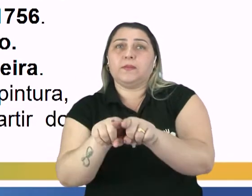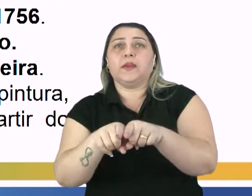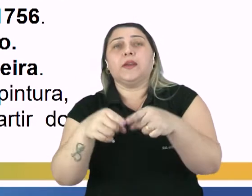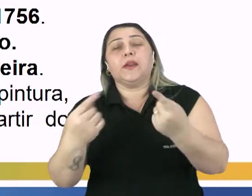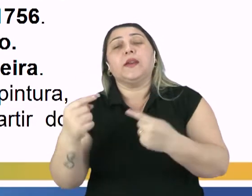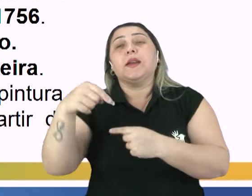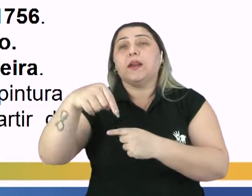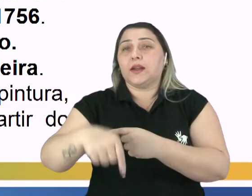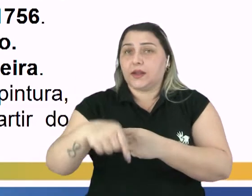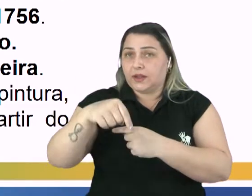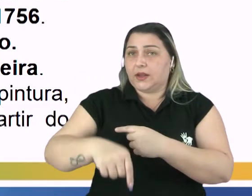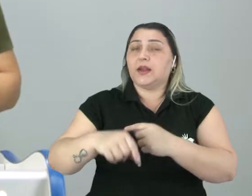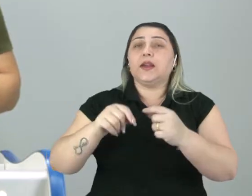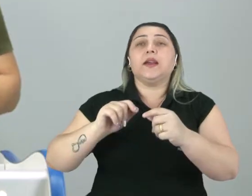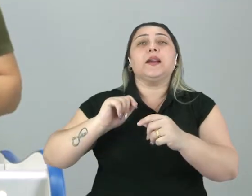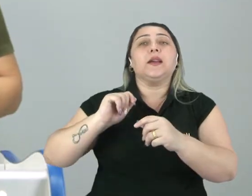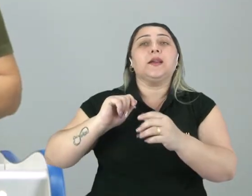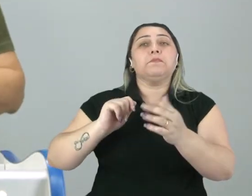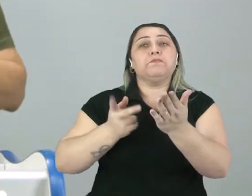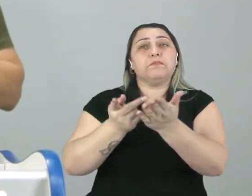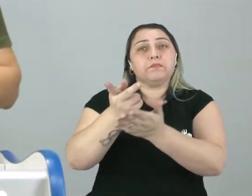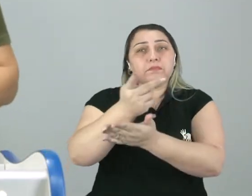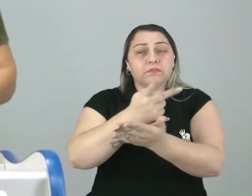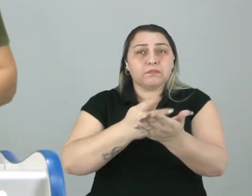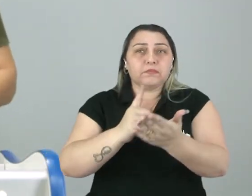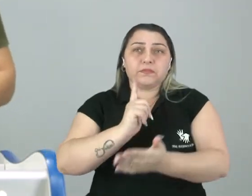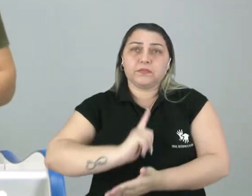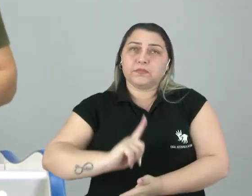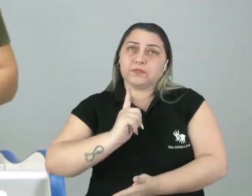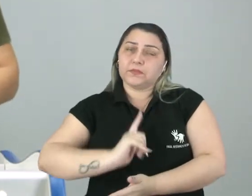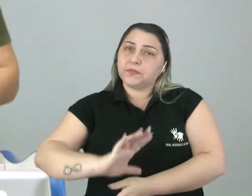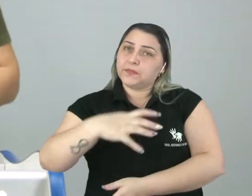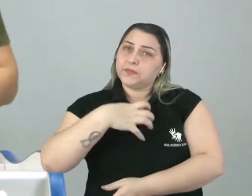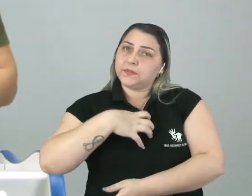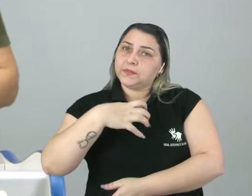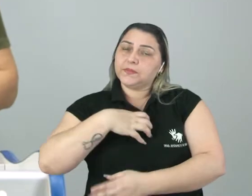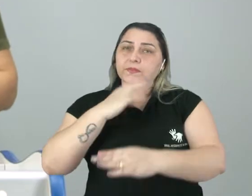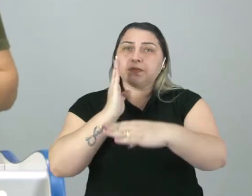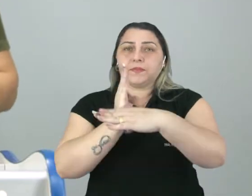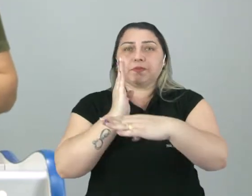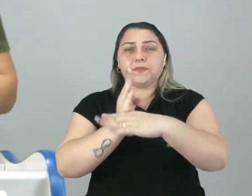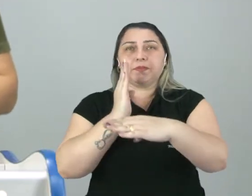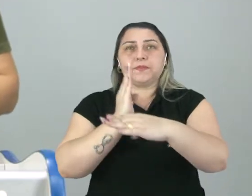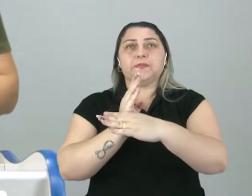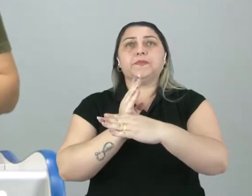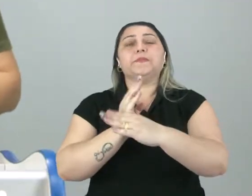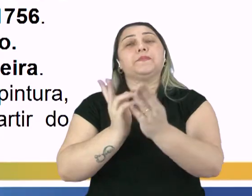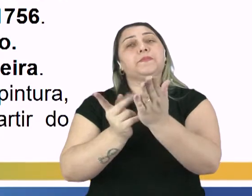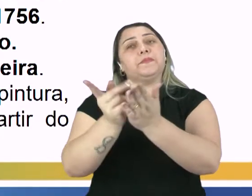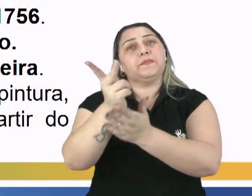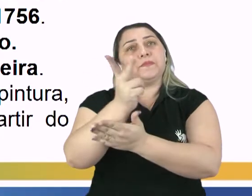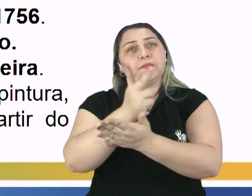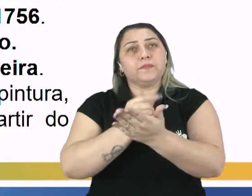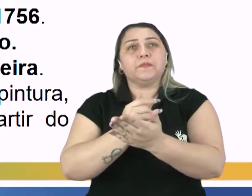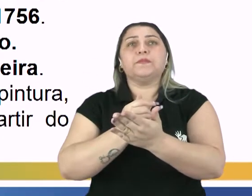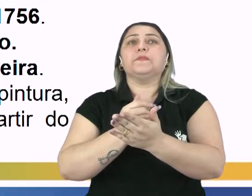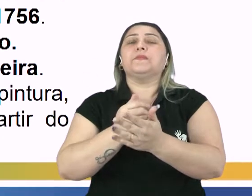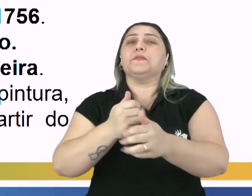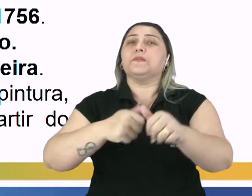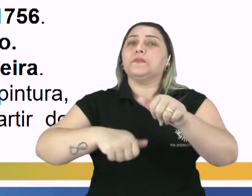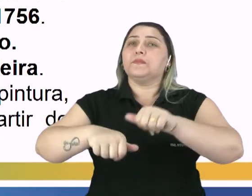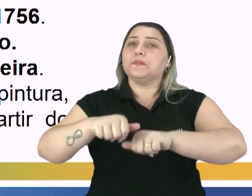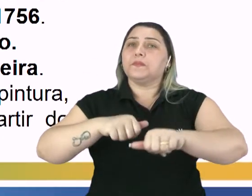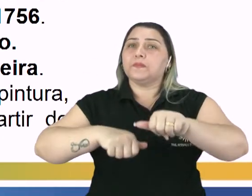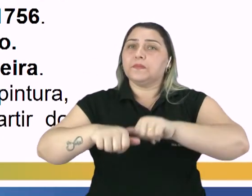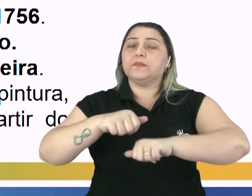quanto aqui, suas obras literárias. O estilo barroco floresceu nas artes, como na arquitetura,